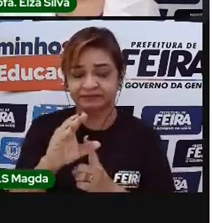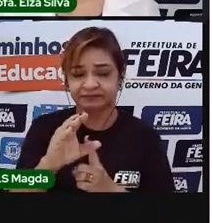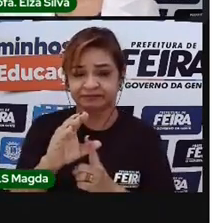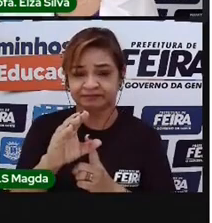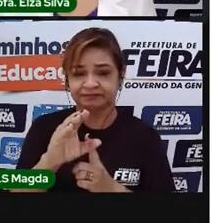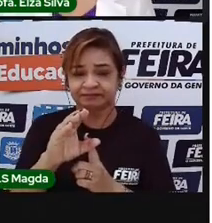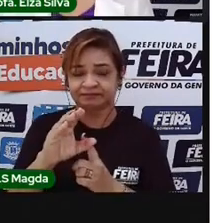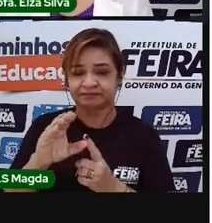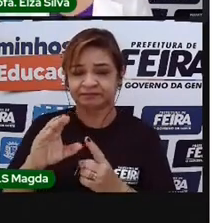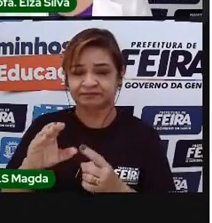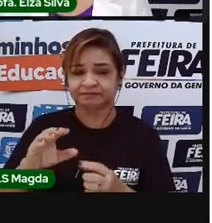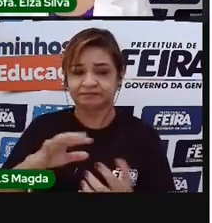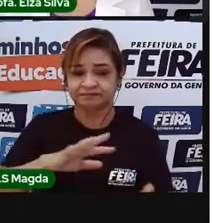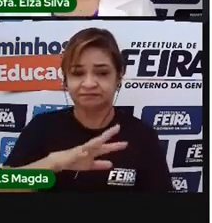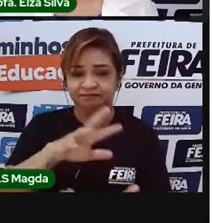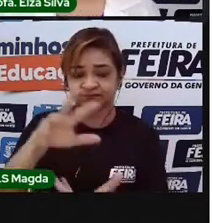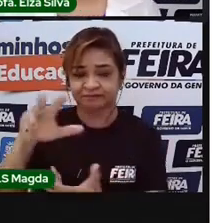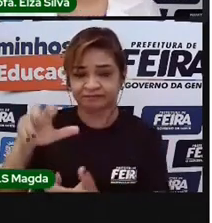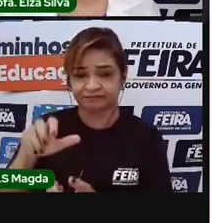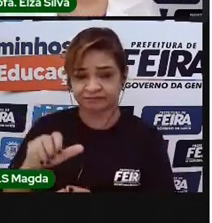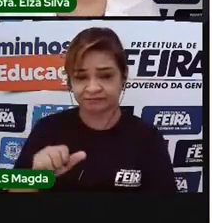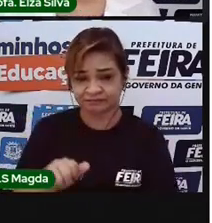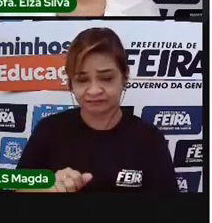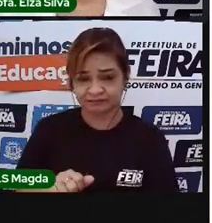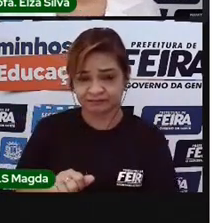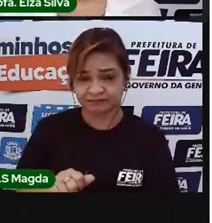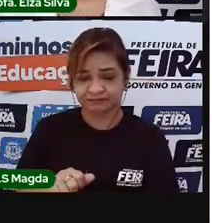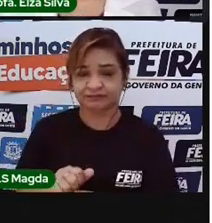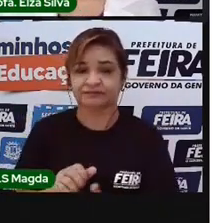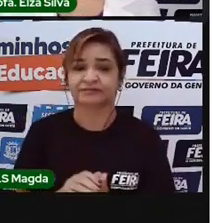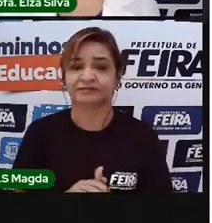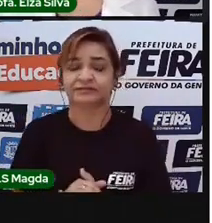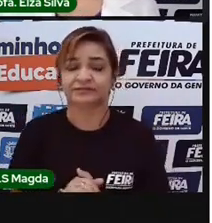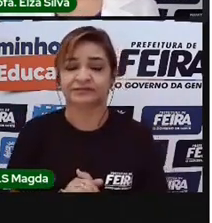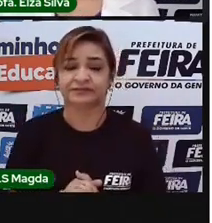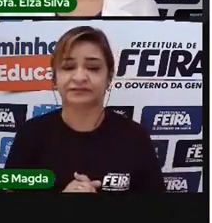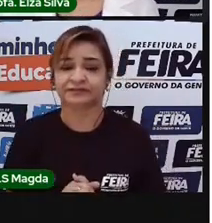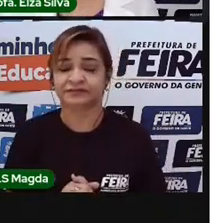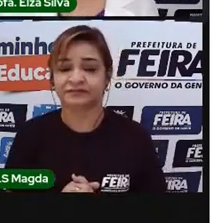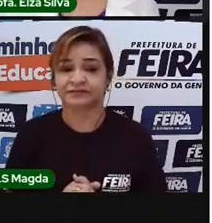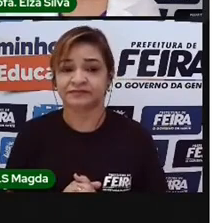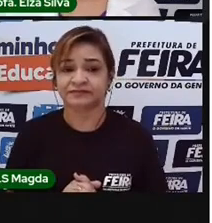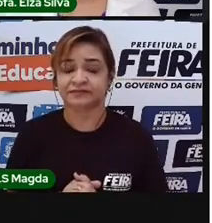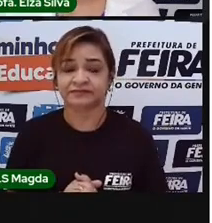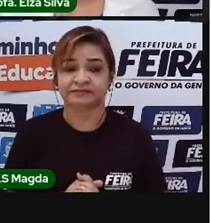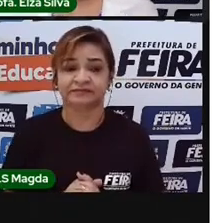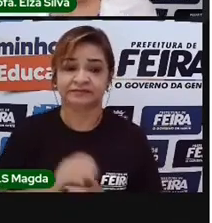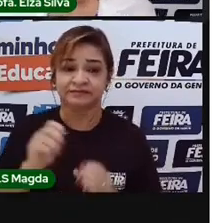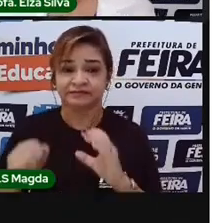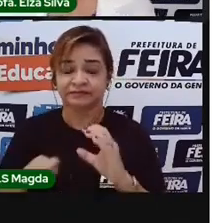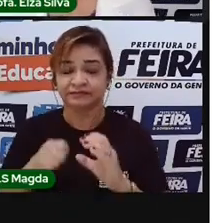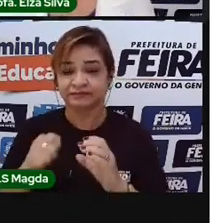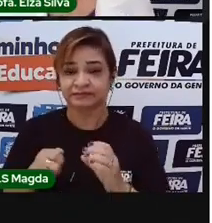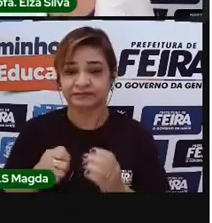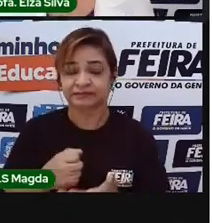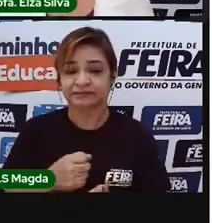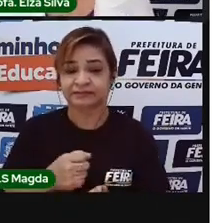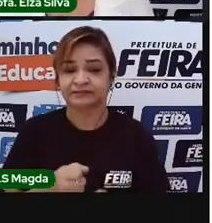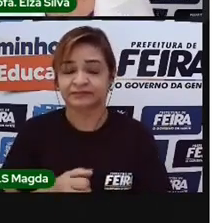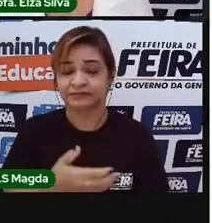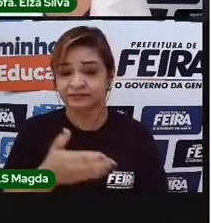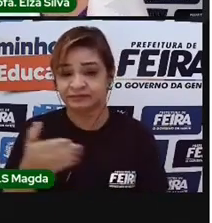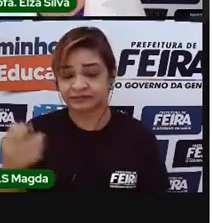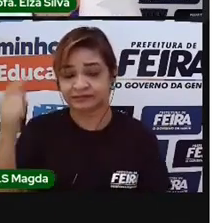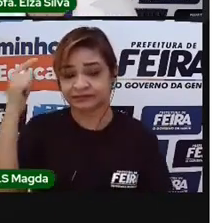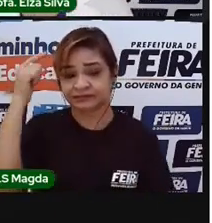Mundo, que foi produzido por Neira Hanley. Esse vídeo ajudará vocês a pensarem